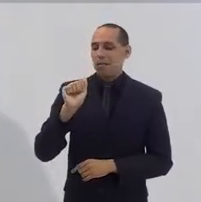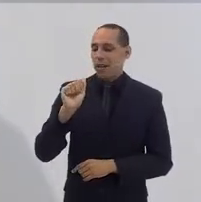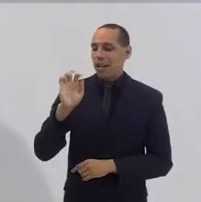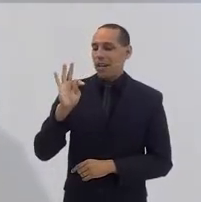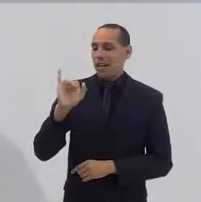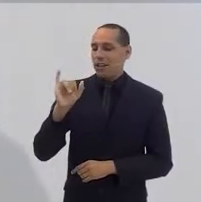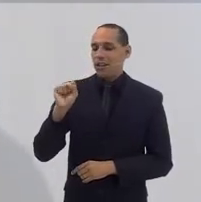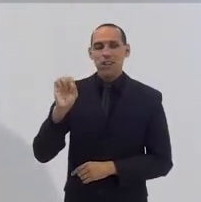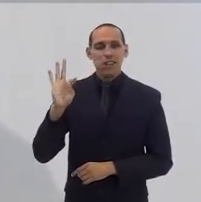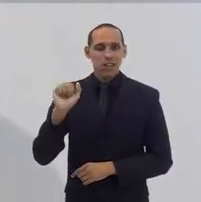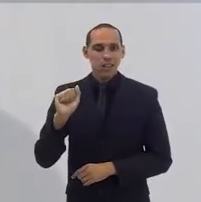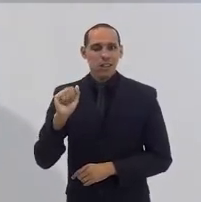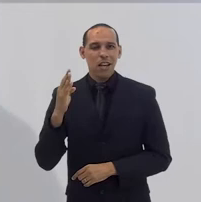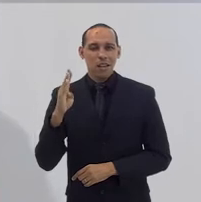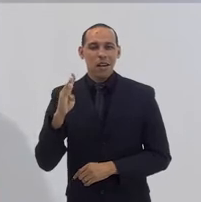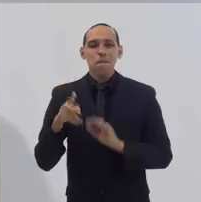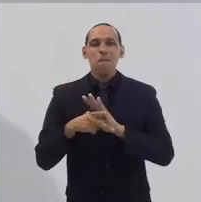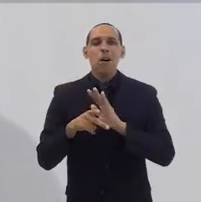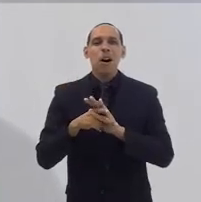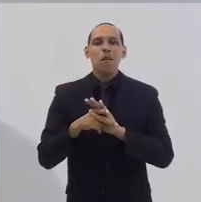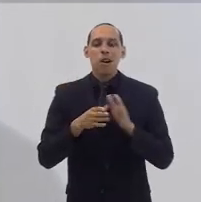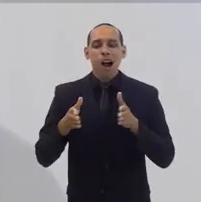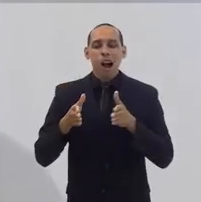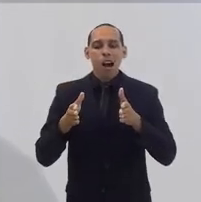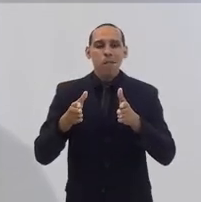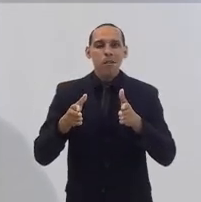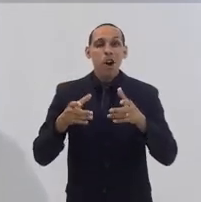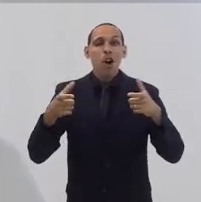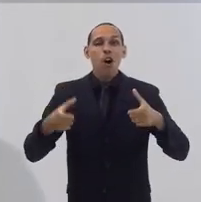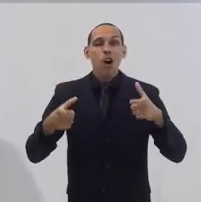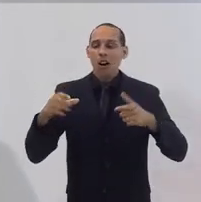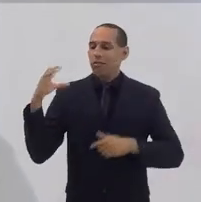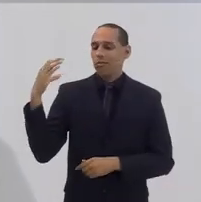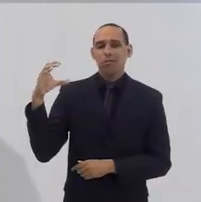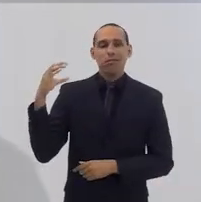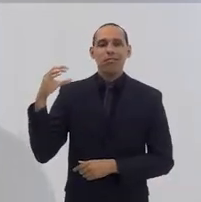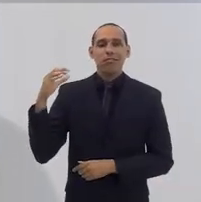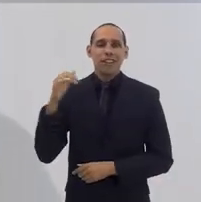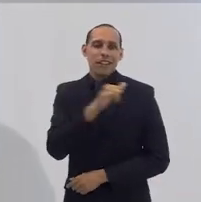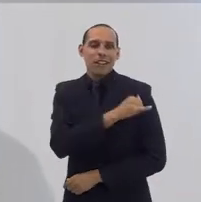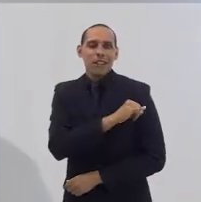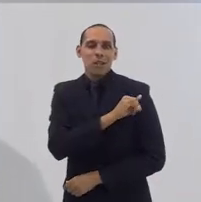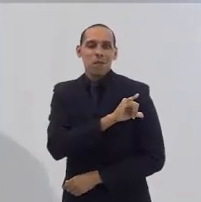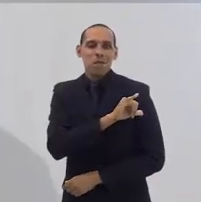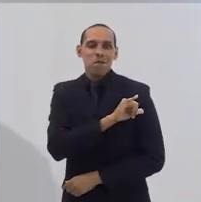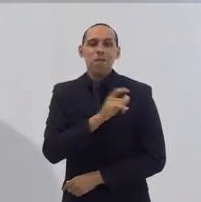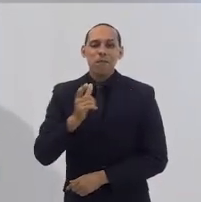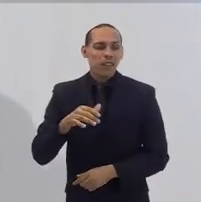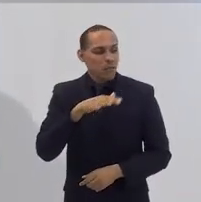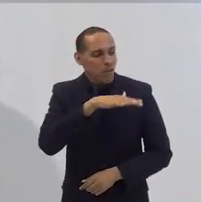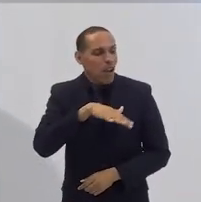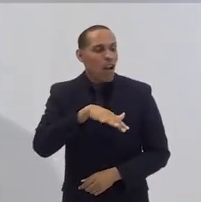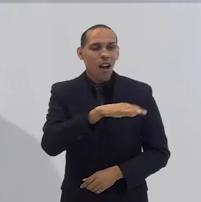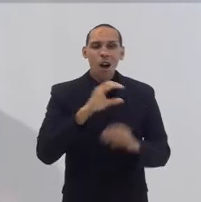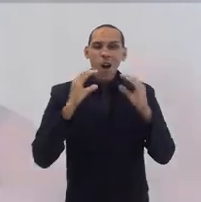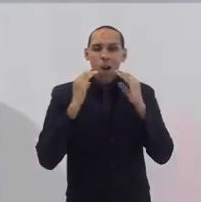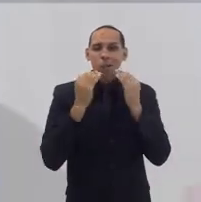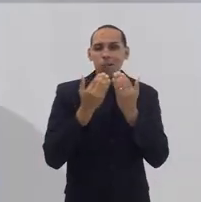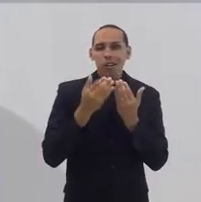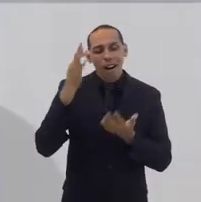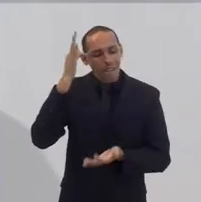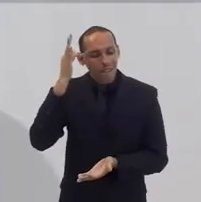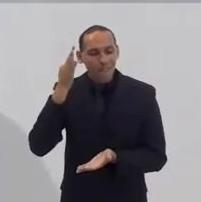do Caminho, funciona em Niterói, no Rio de Janeiro, uma singela comunidade de fé que procura com